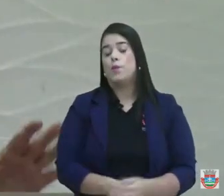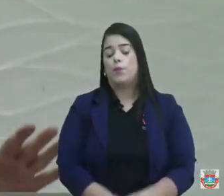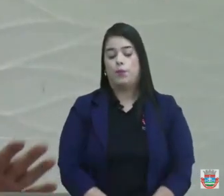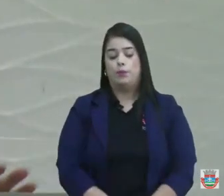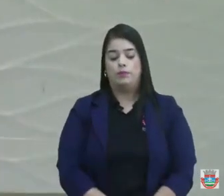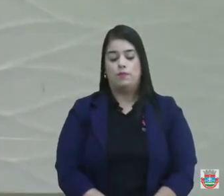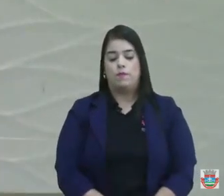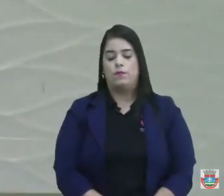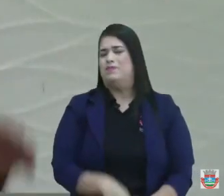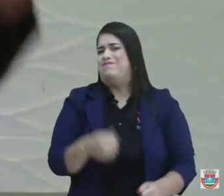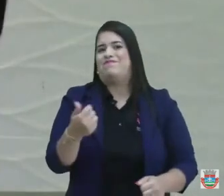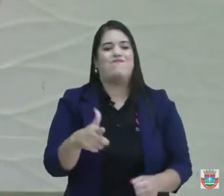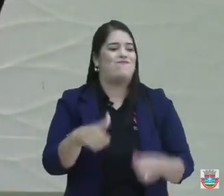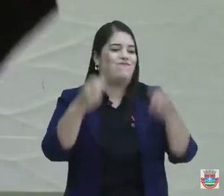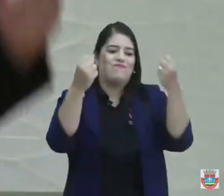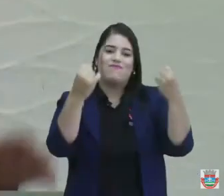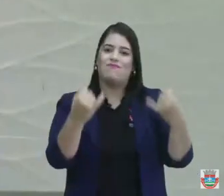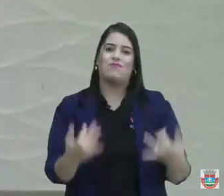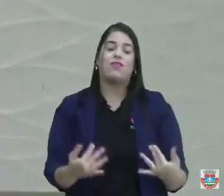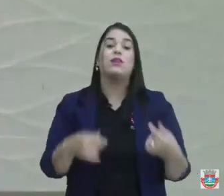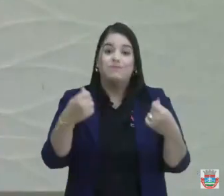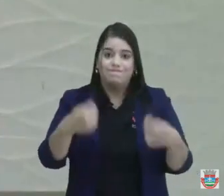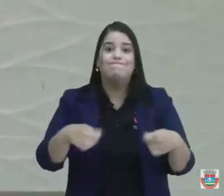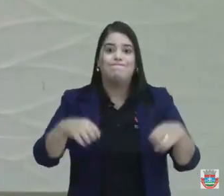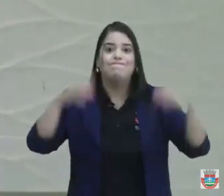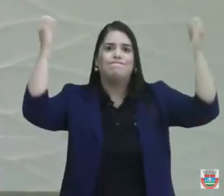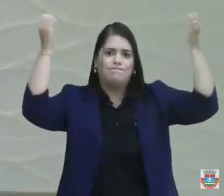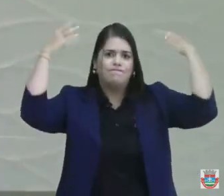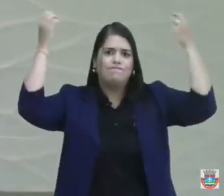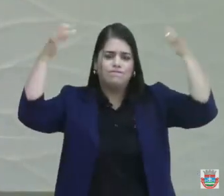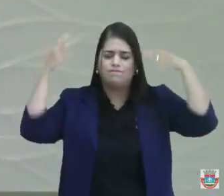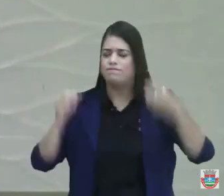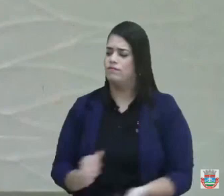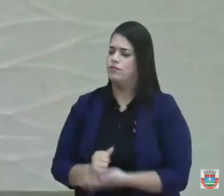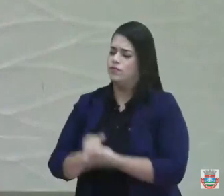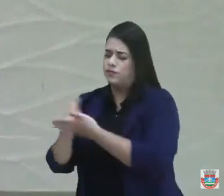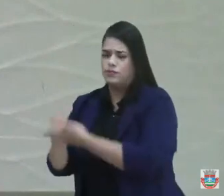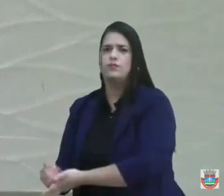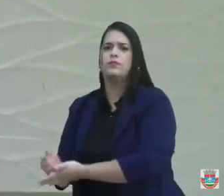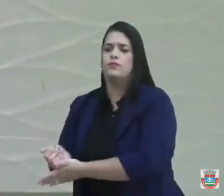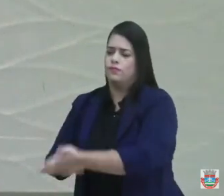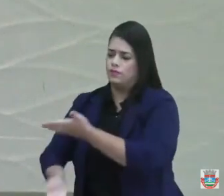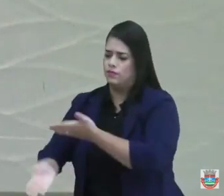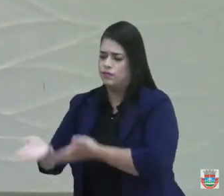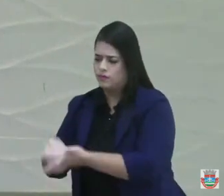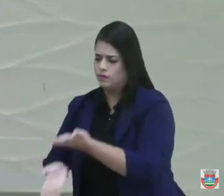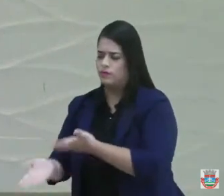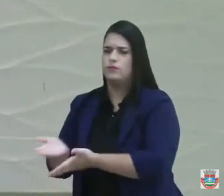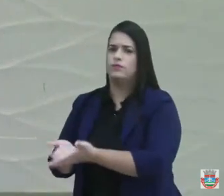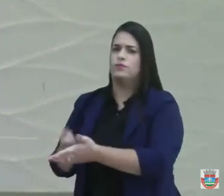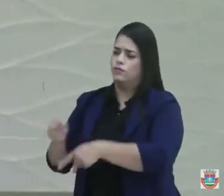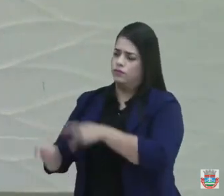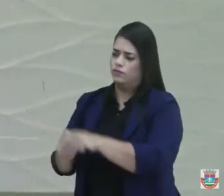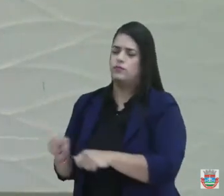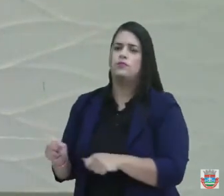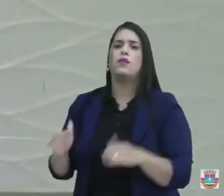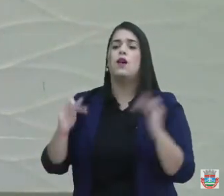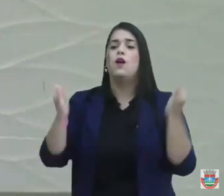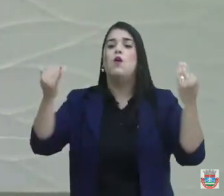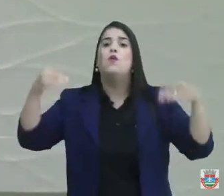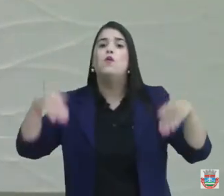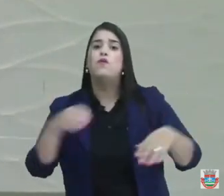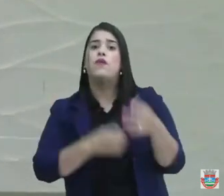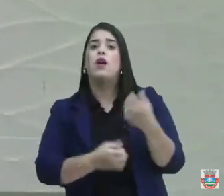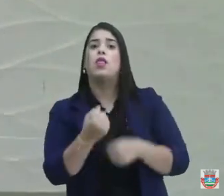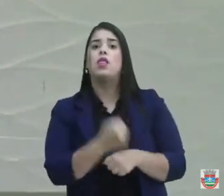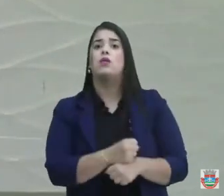Então não tem justificativa, tem que ter ambulância lá sim, para atender aquela comunidade. E eu vou obrigar para que seja comprada até o final do ano, a ambulância